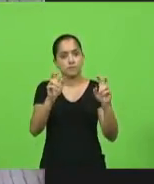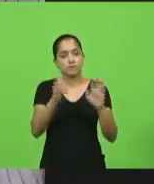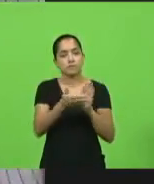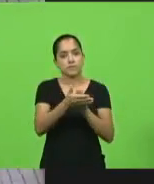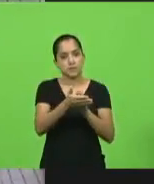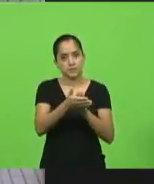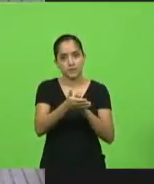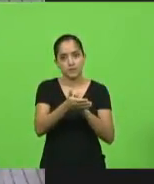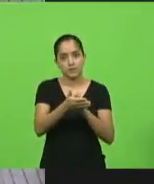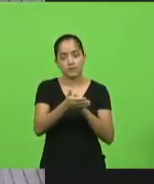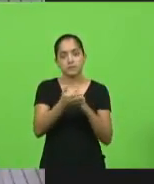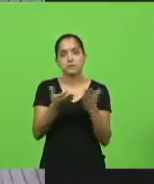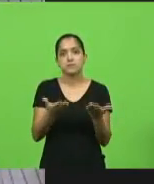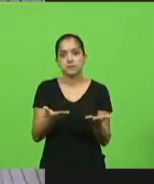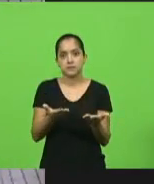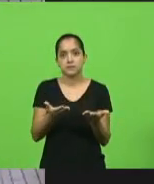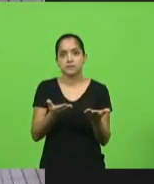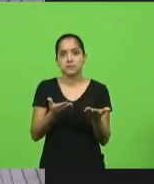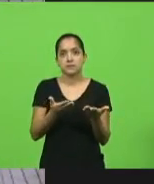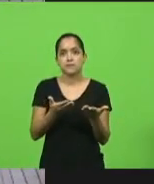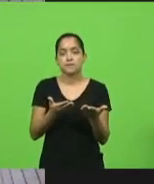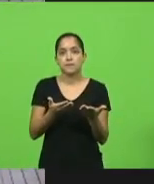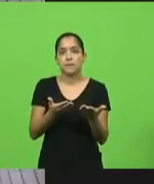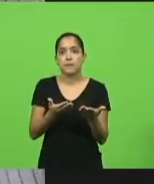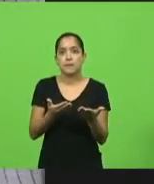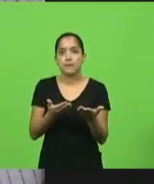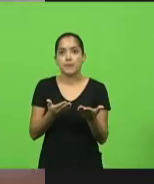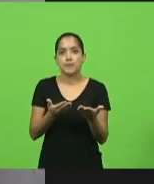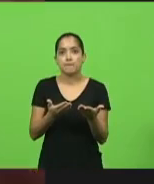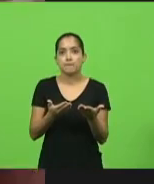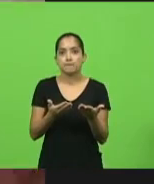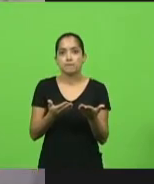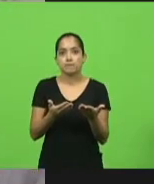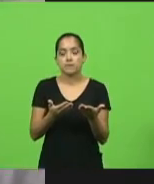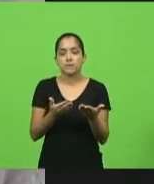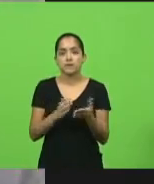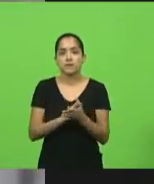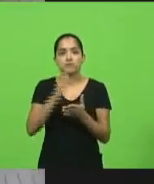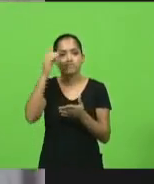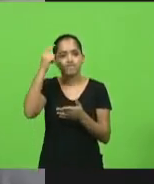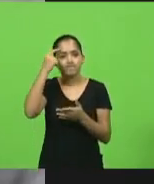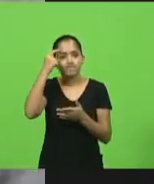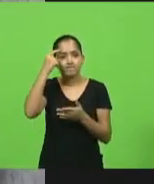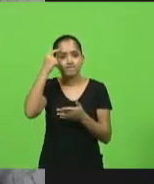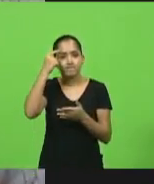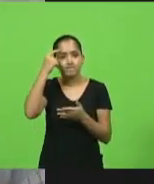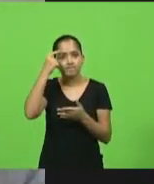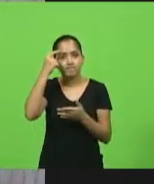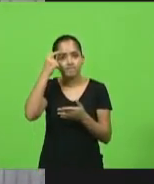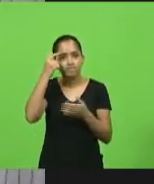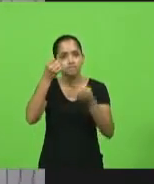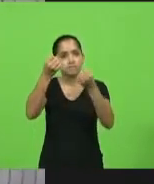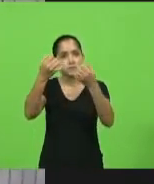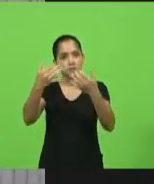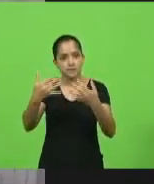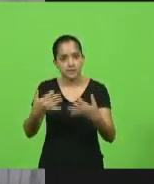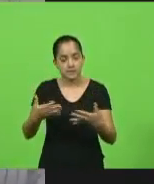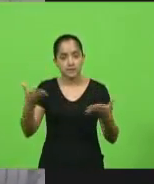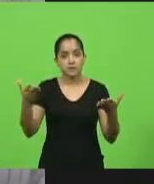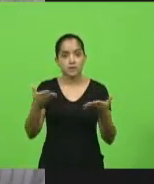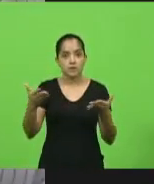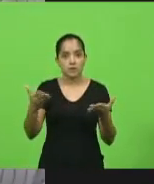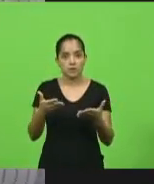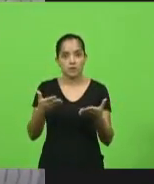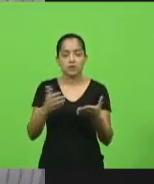teu discernimento das palavras que você está trazendo.